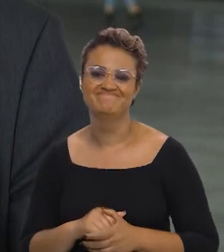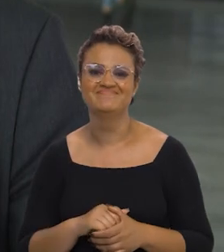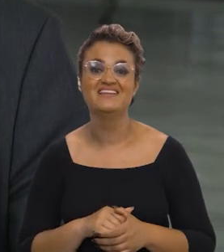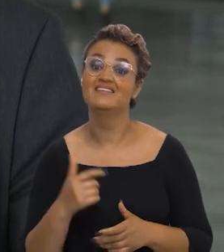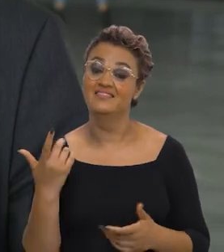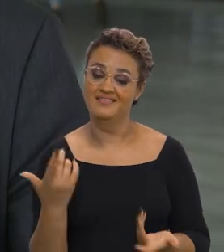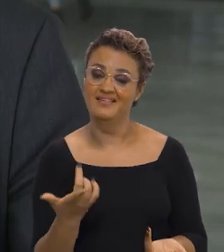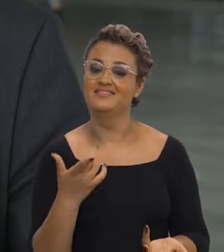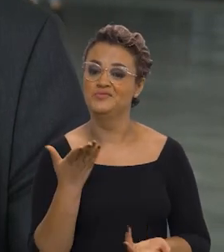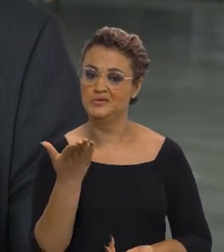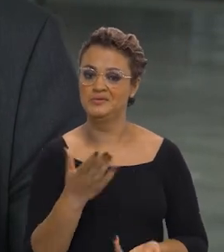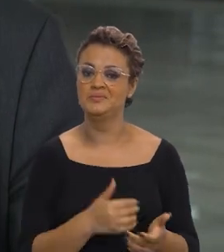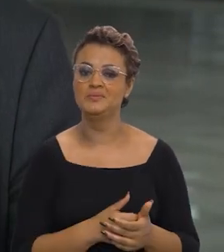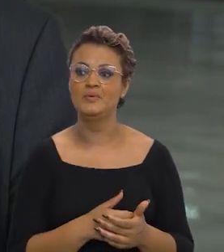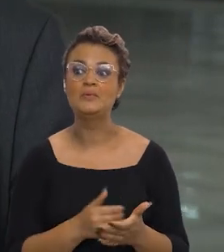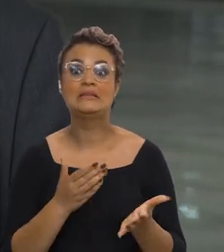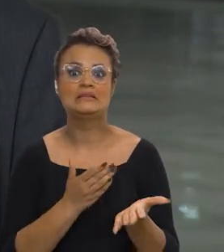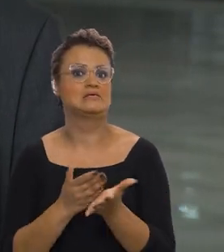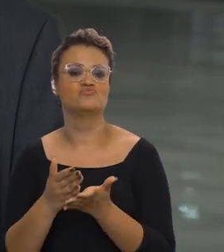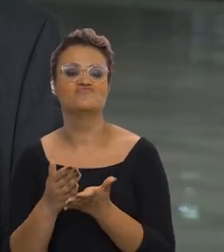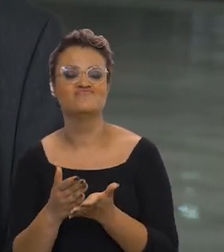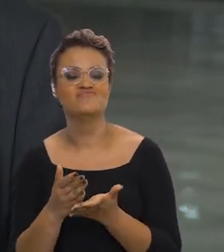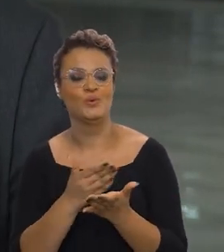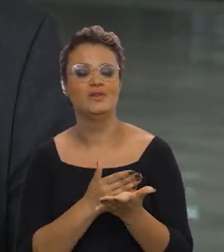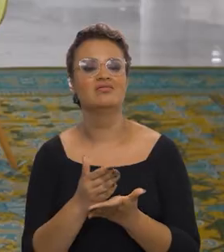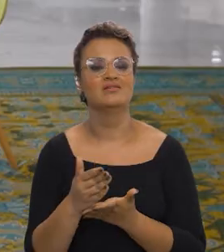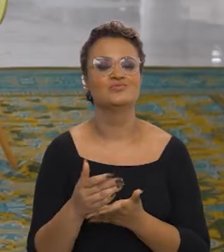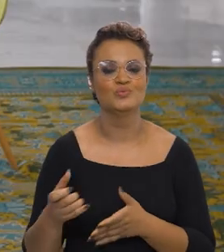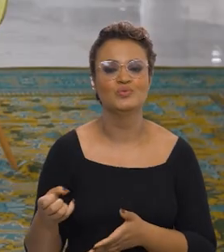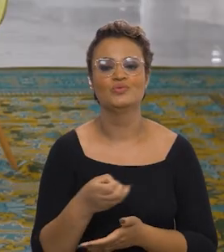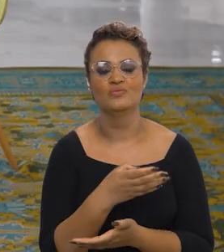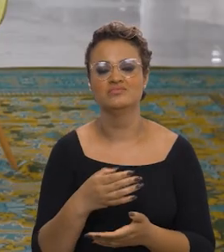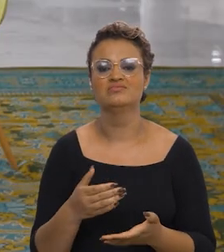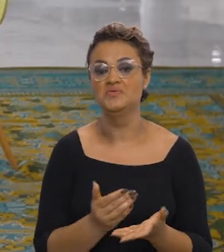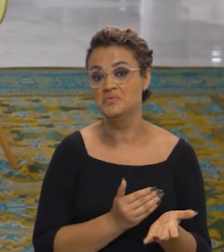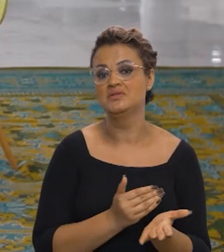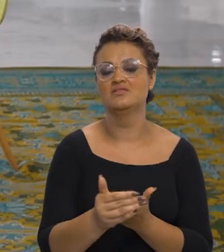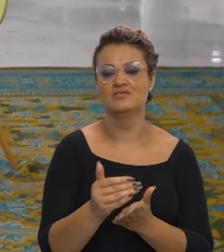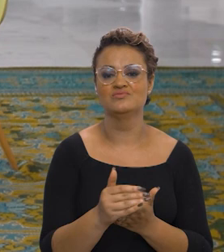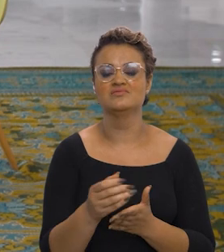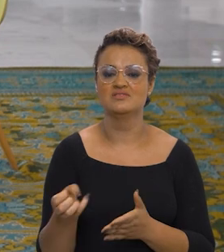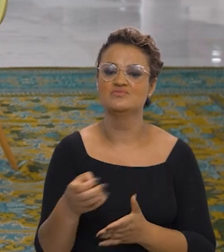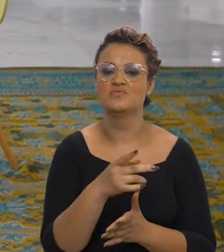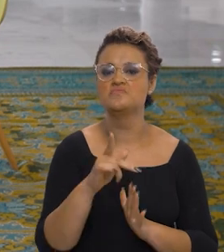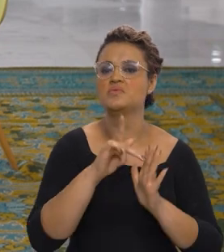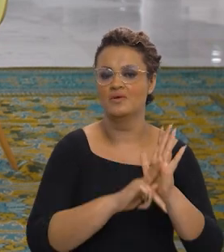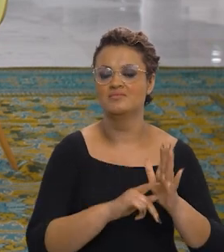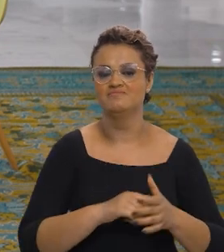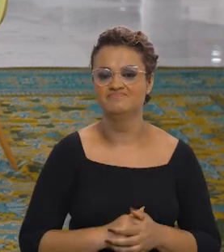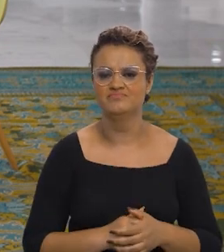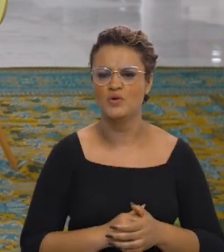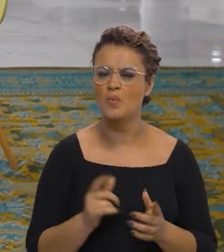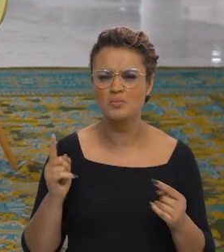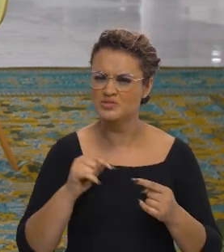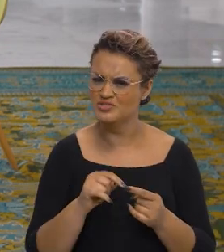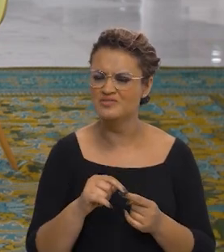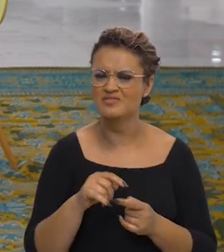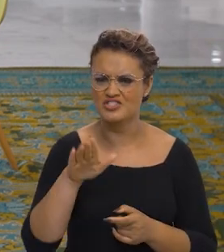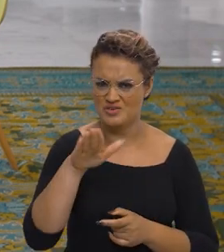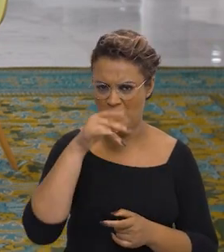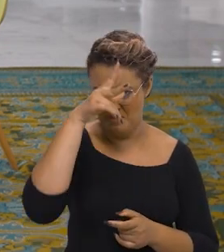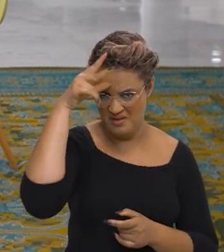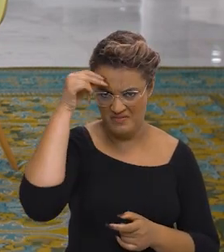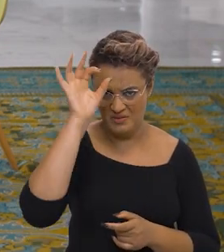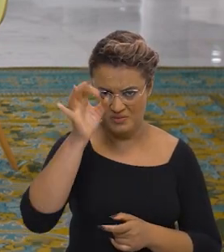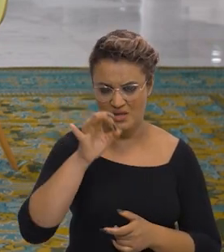estados. Então, essa foi uma primeira, assim, inovação no novo programa. A ideia, inclusive,